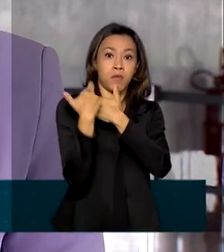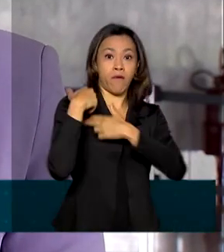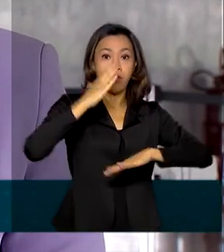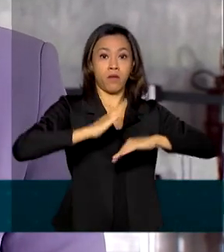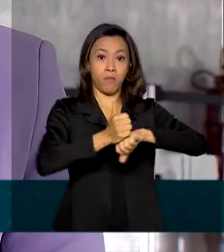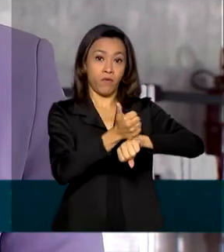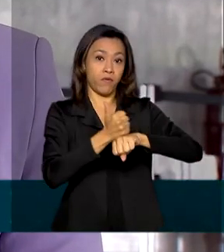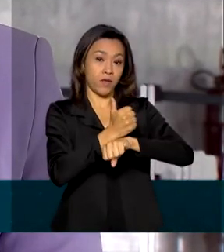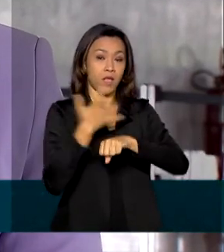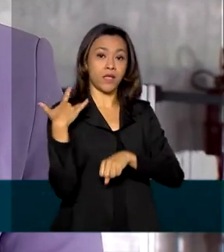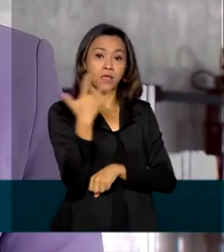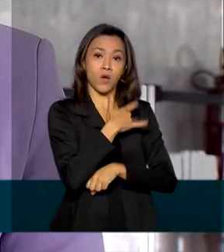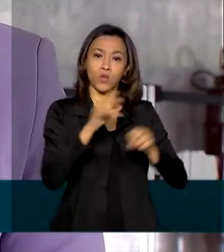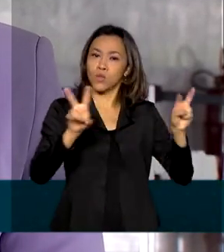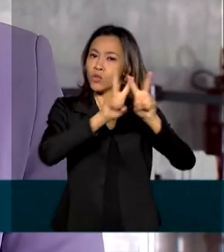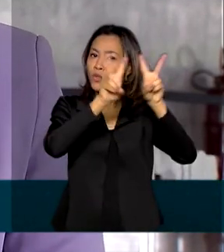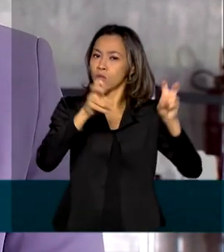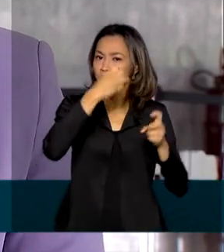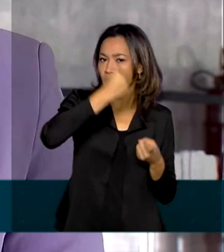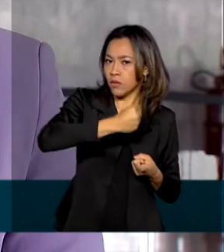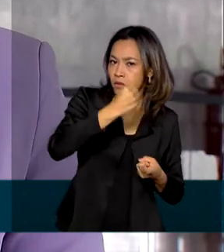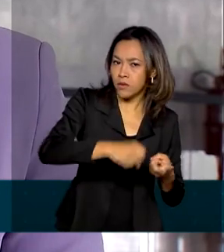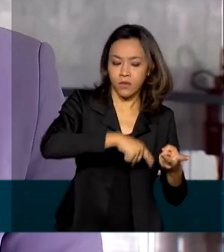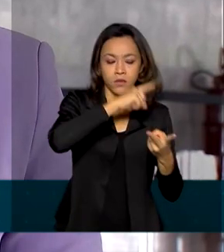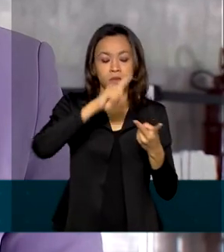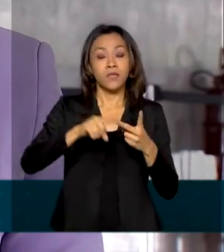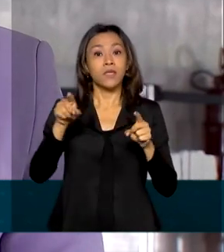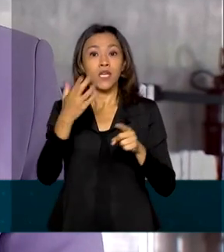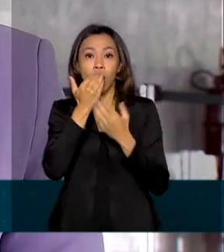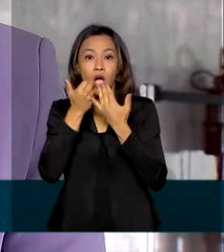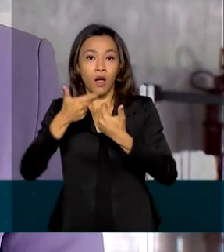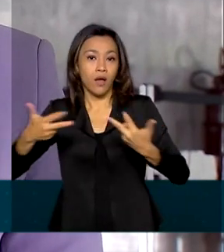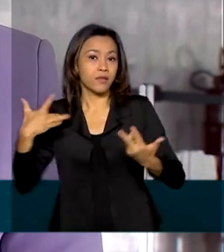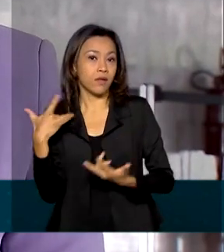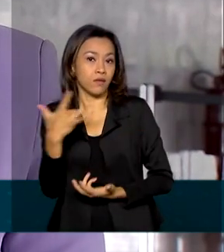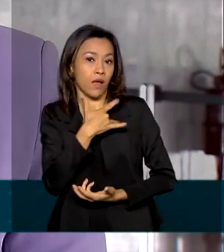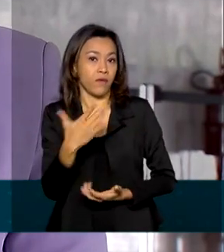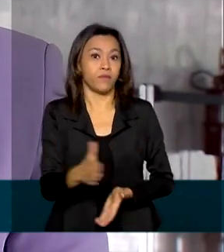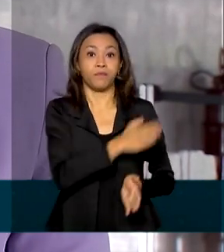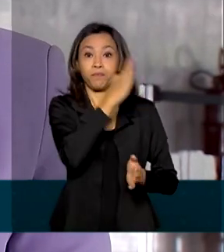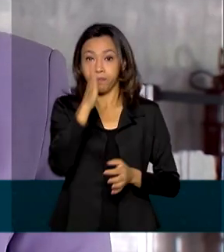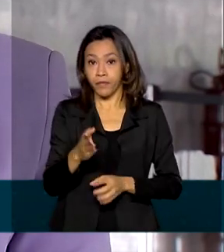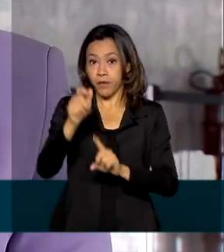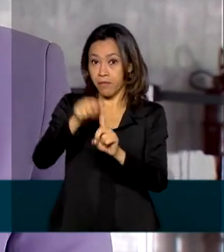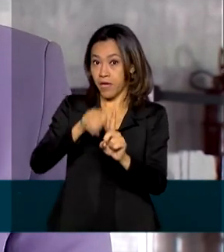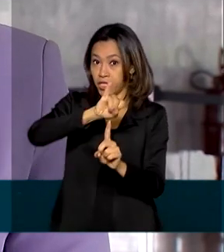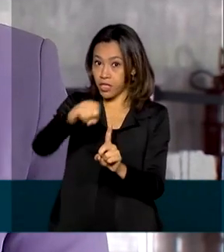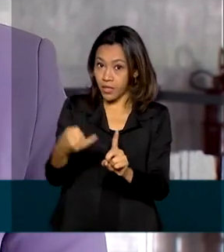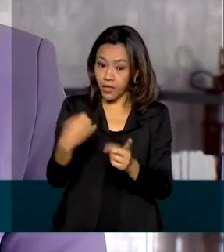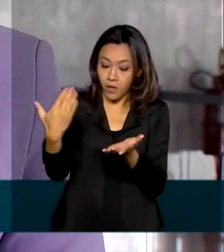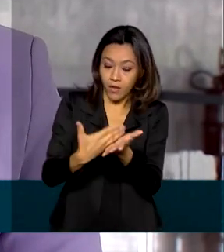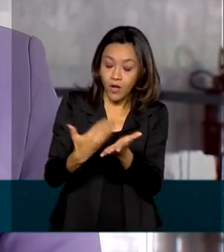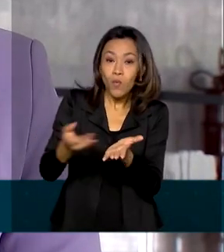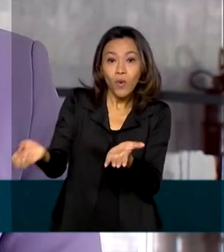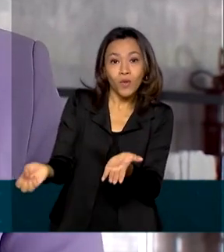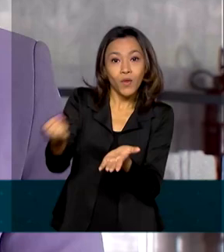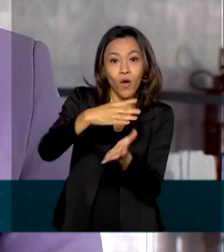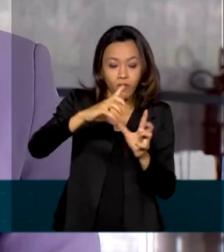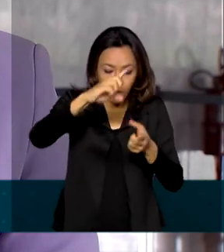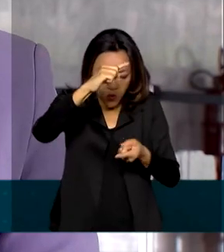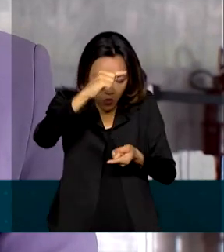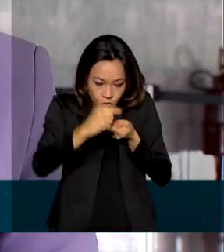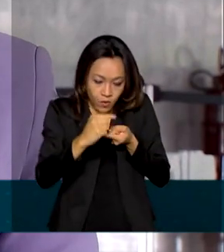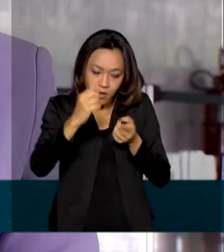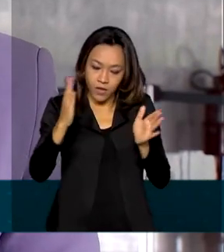saúde sobre aleitamento materno e alimentação saudável. Em janeiro, o documento ganhou uma edição resumida.